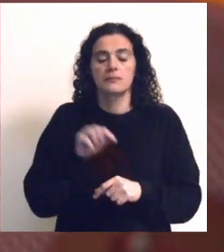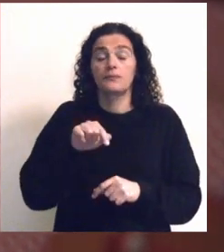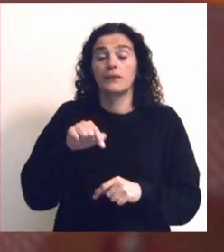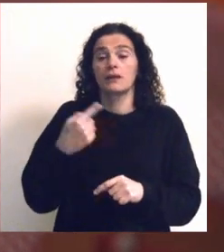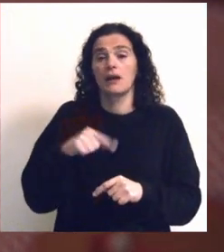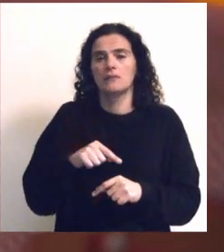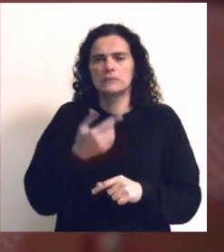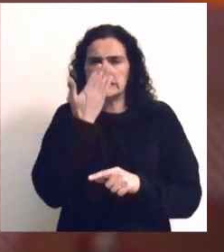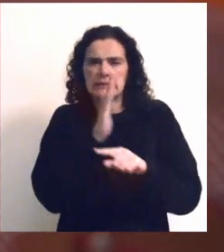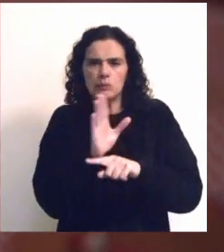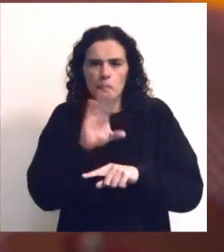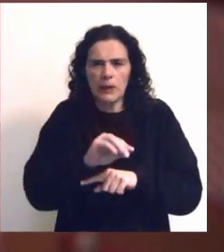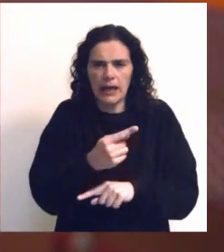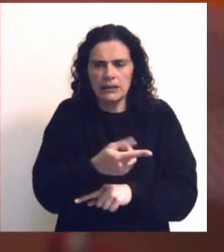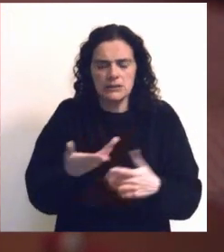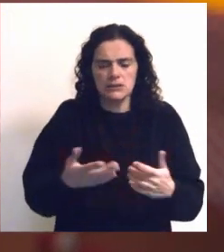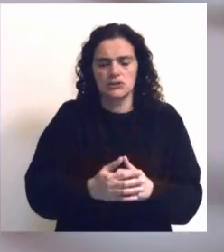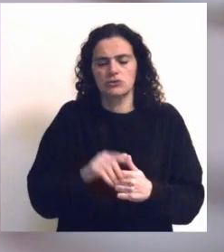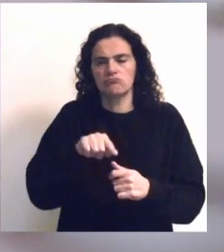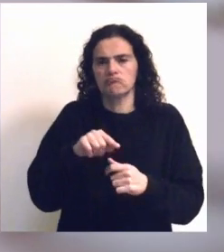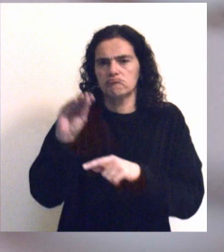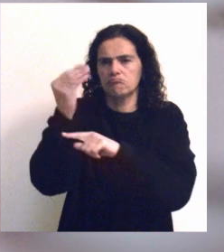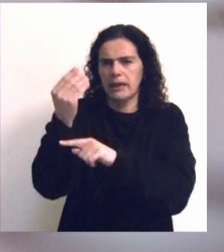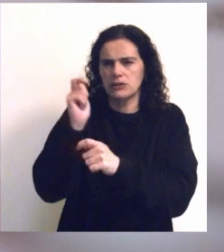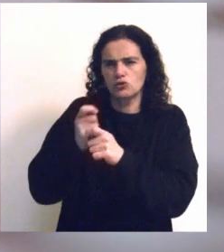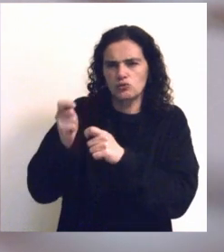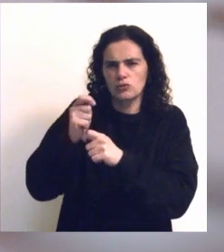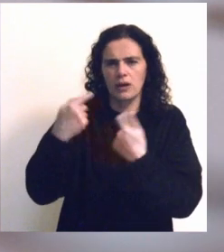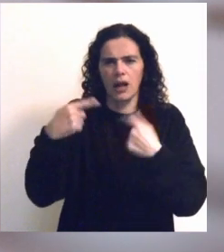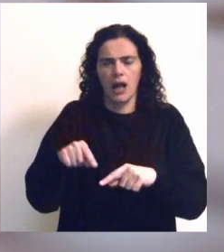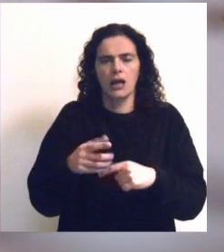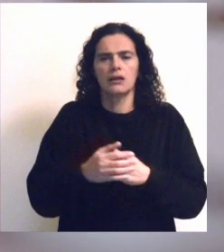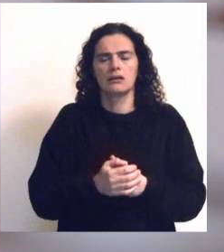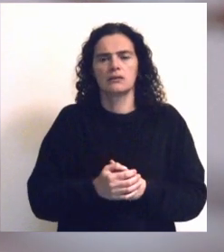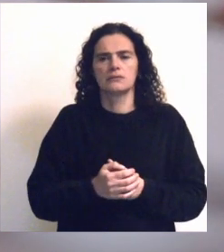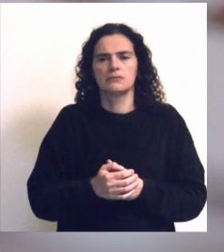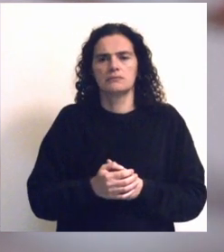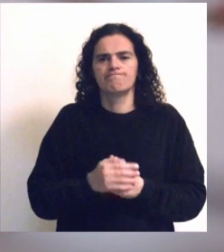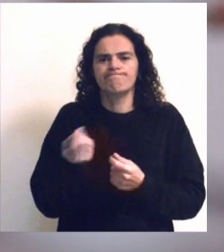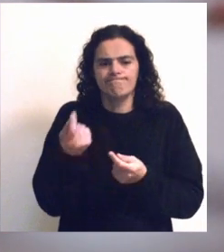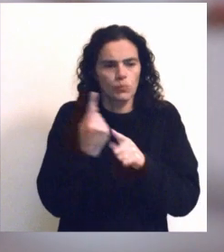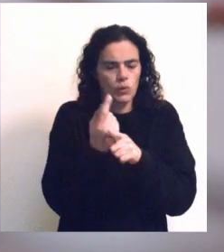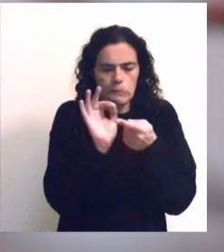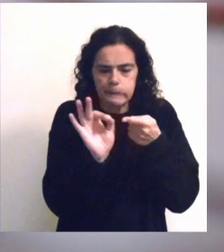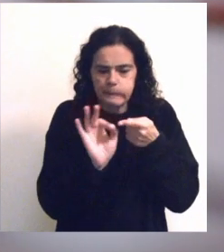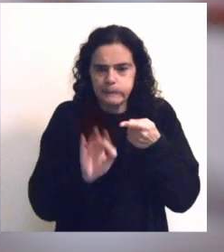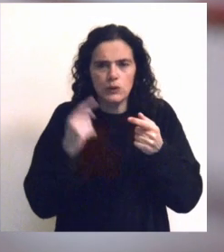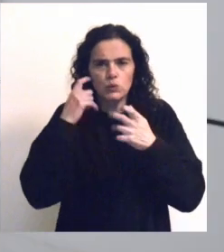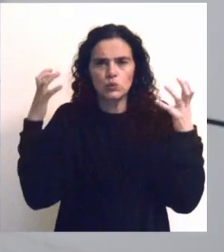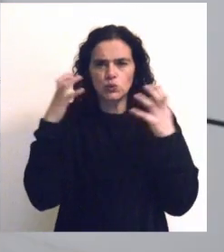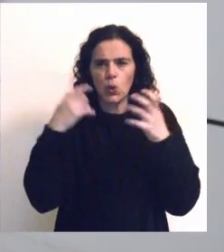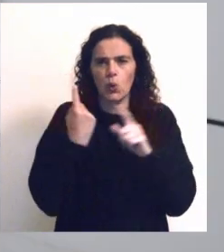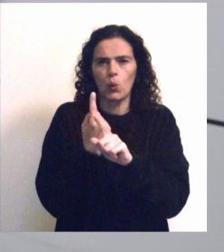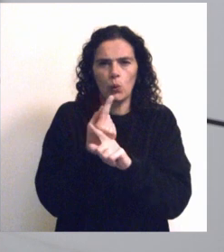aqui temos mais um exemplo de uma peça escultórica de que os elementos